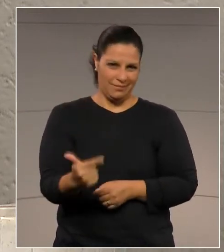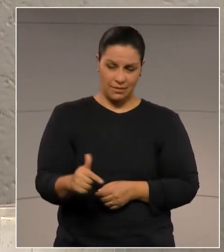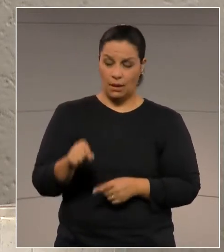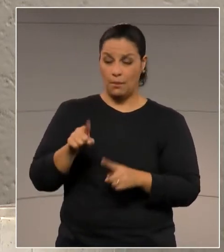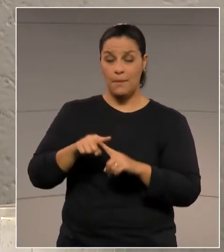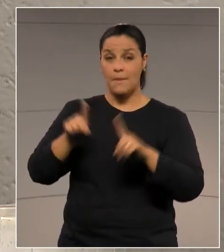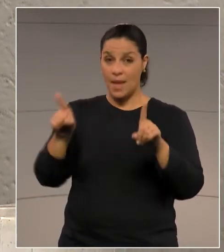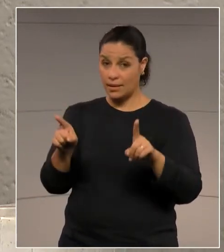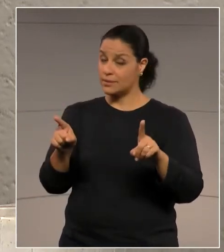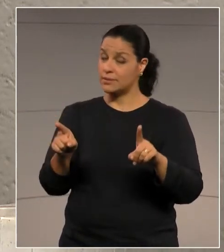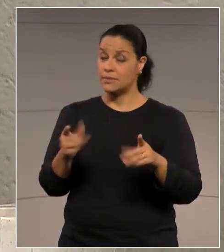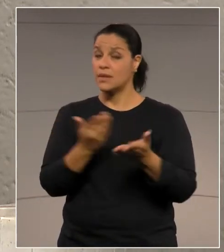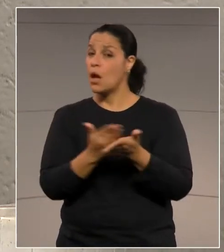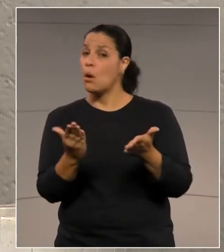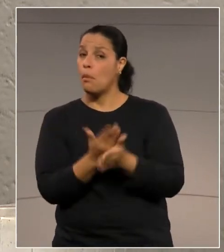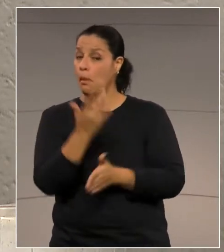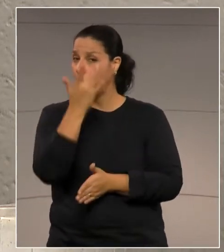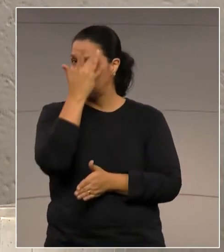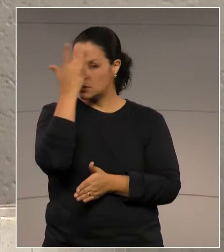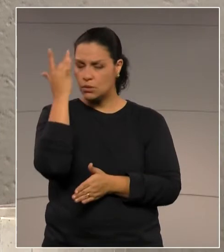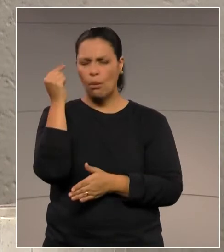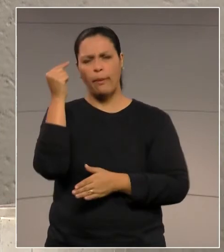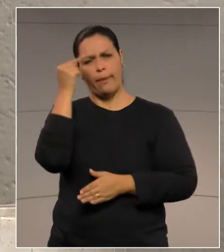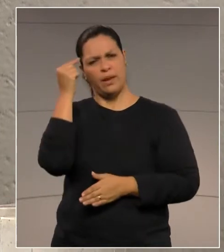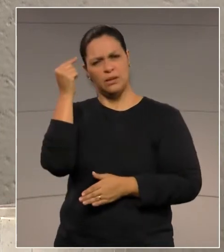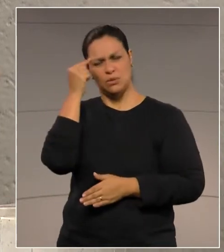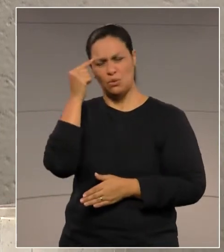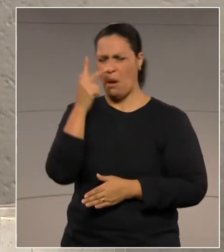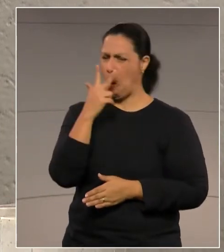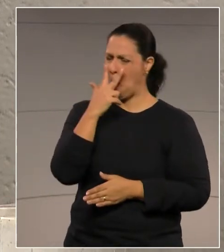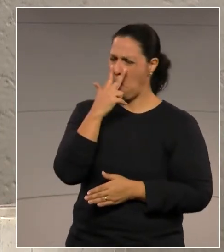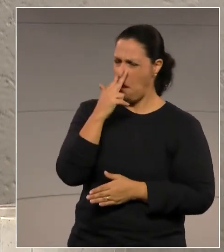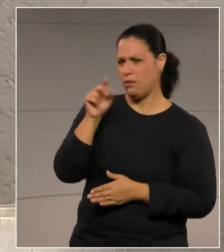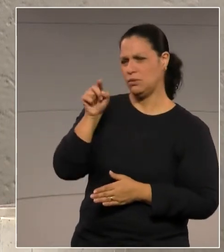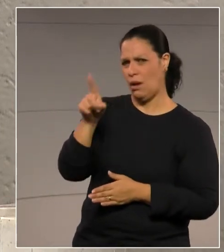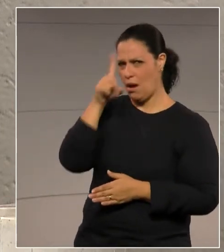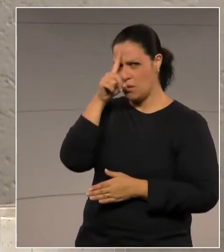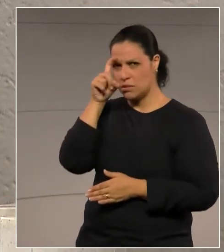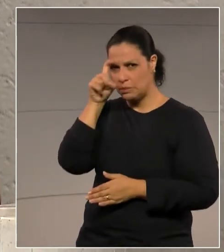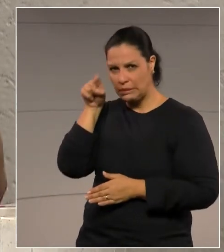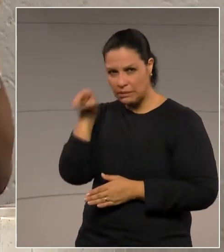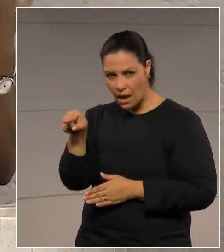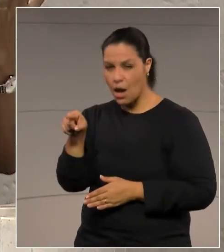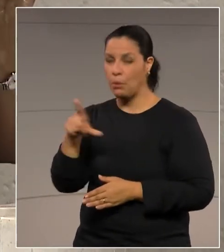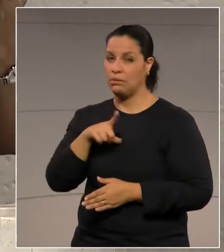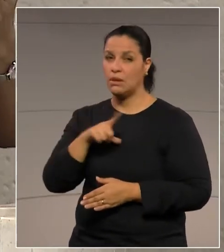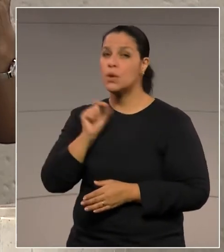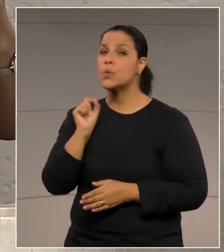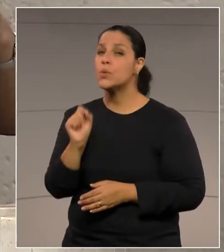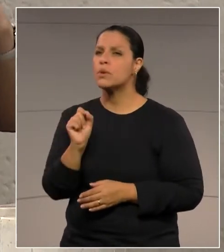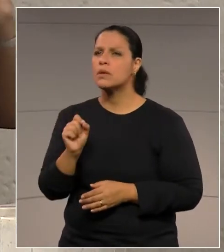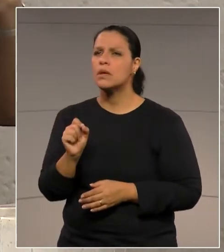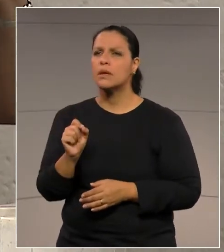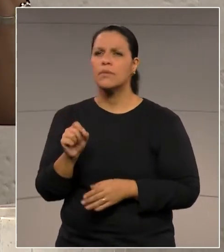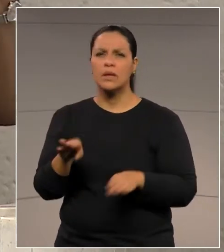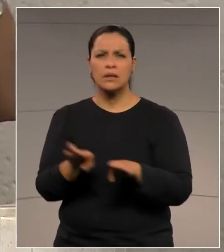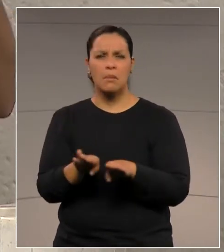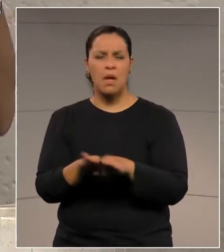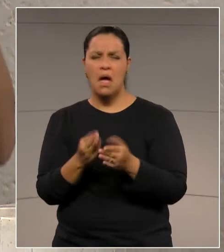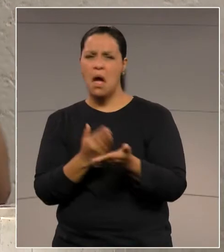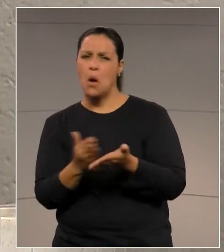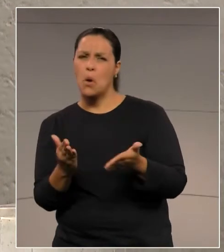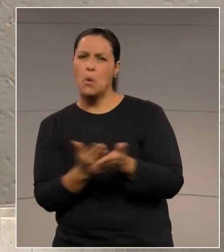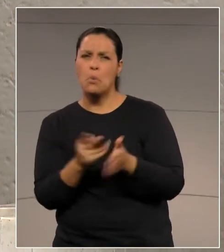alguém achou que essa maternidade renderia muito